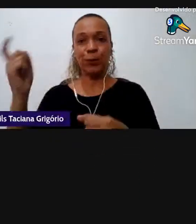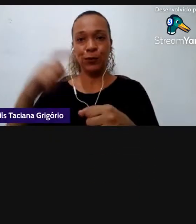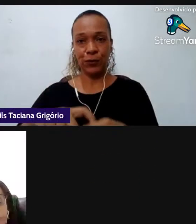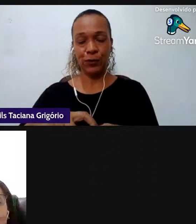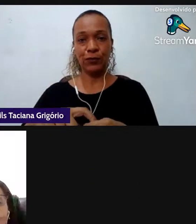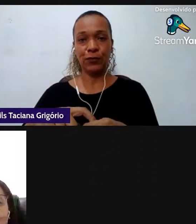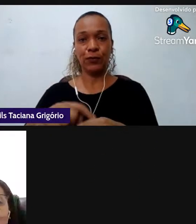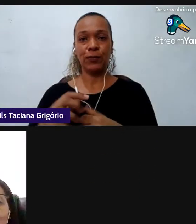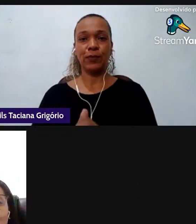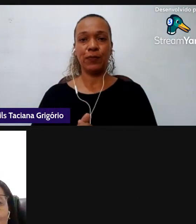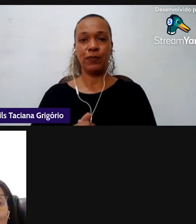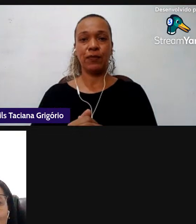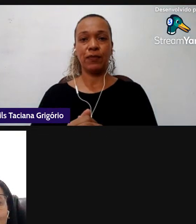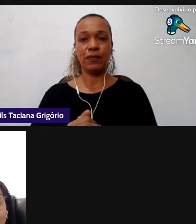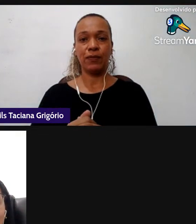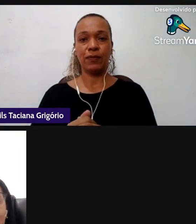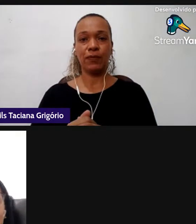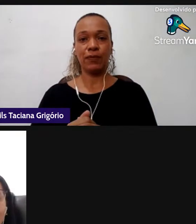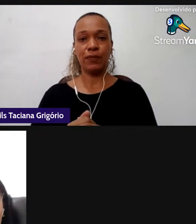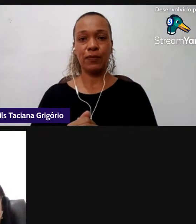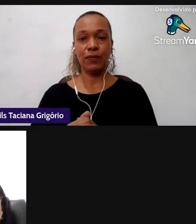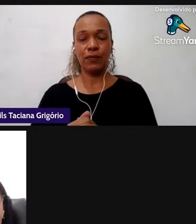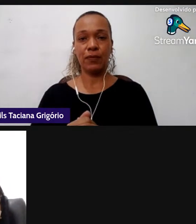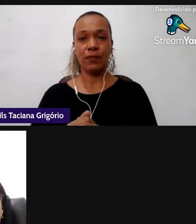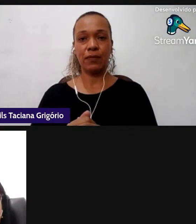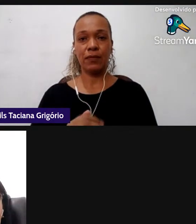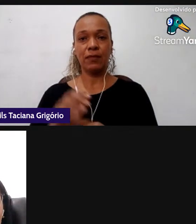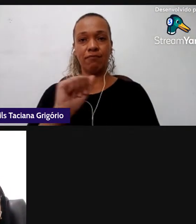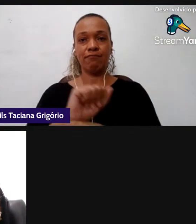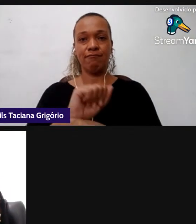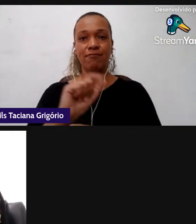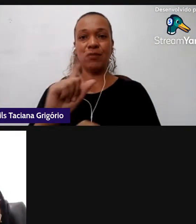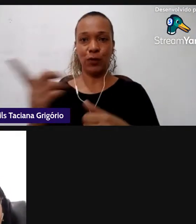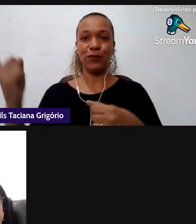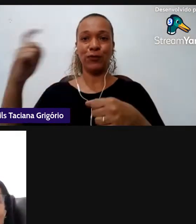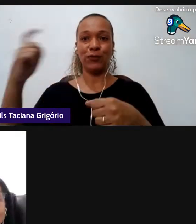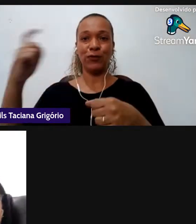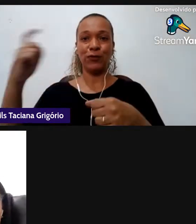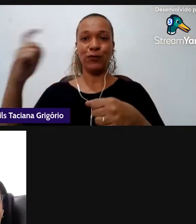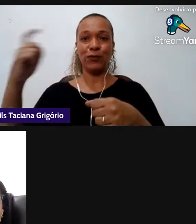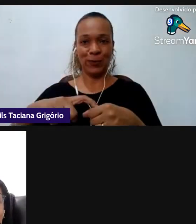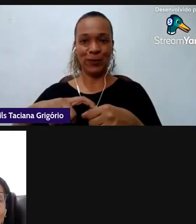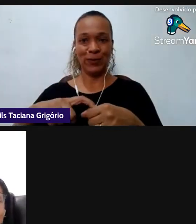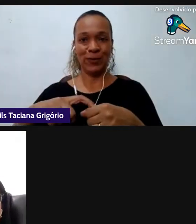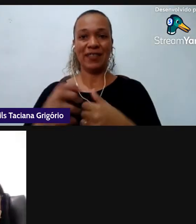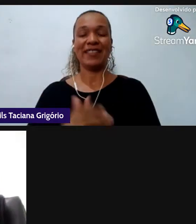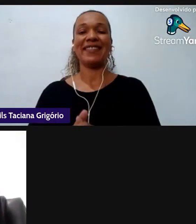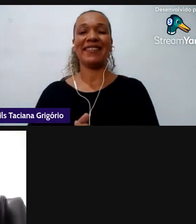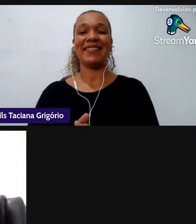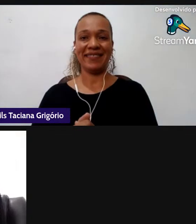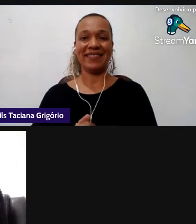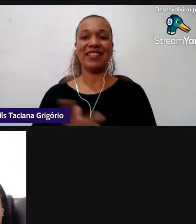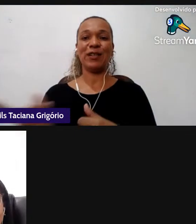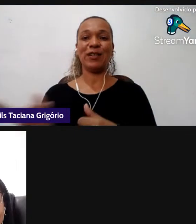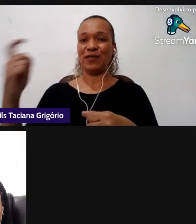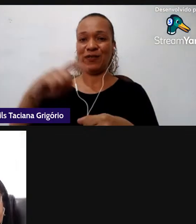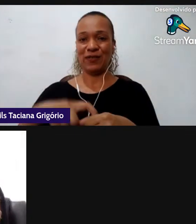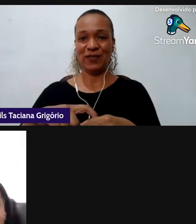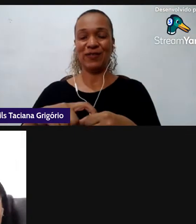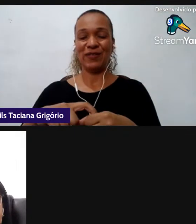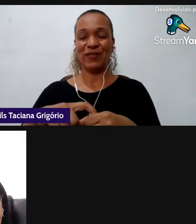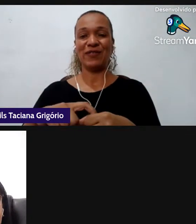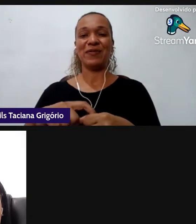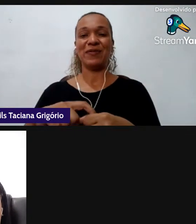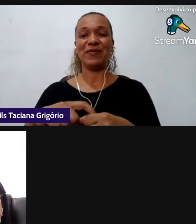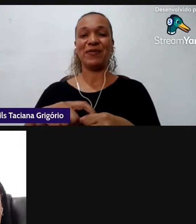pedir um pouquinho pronto já retornando conosco já